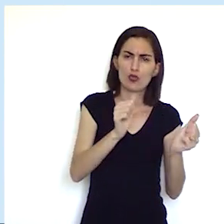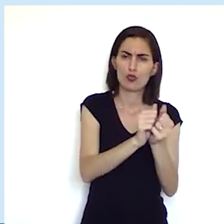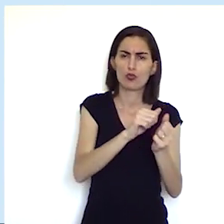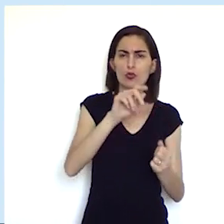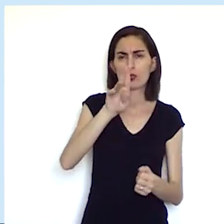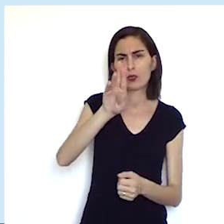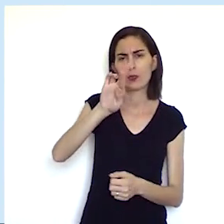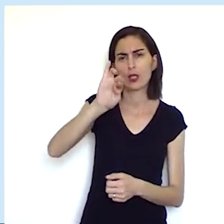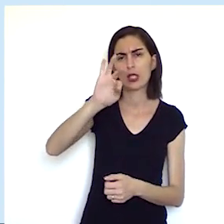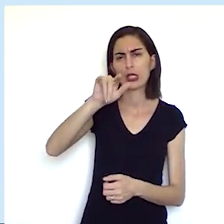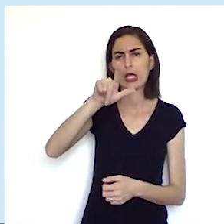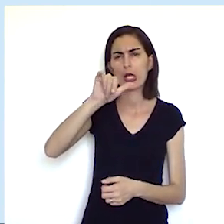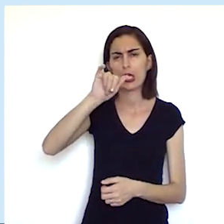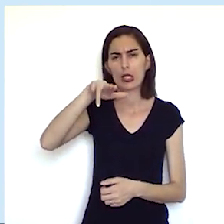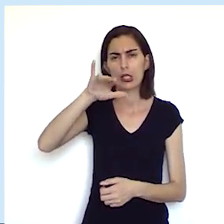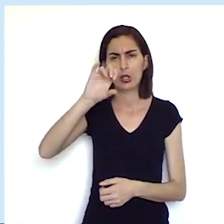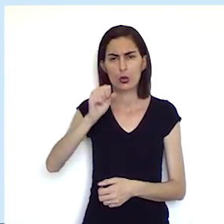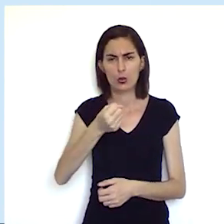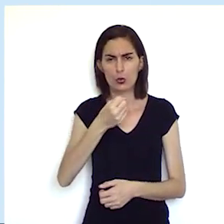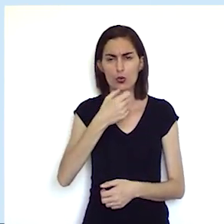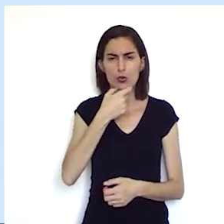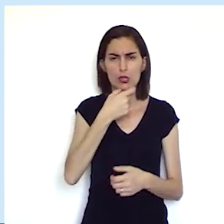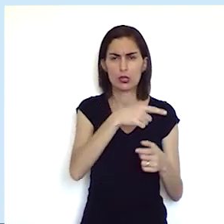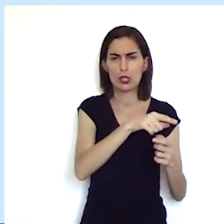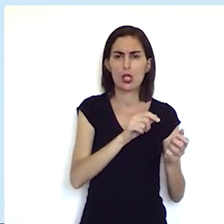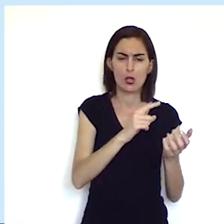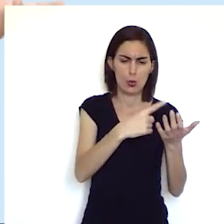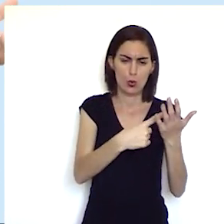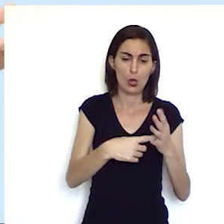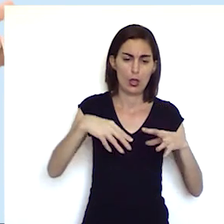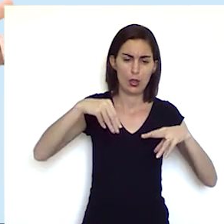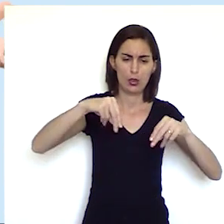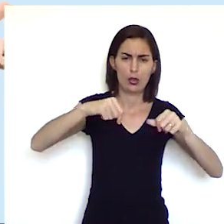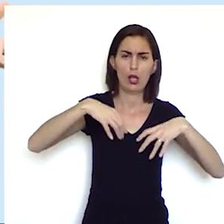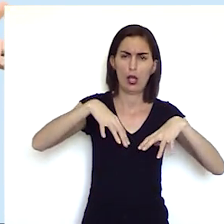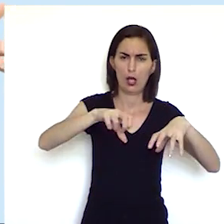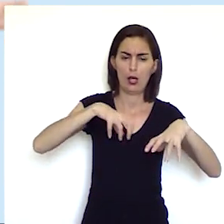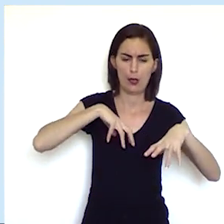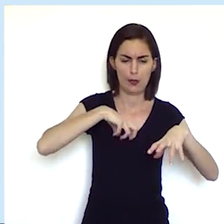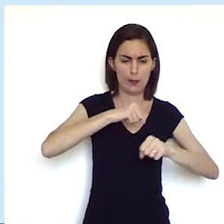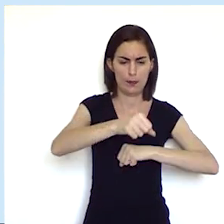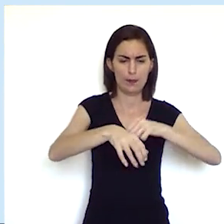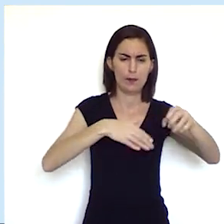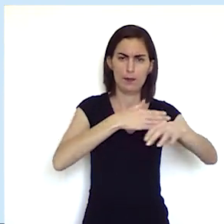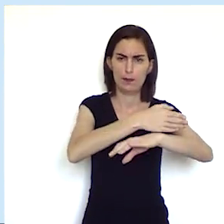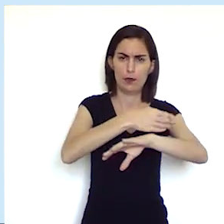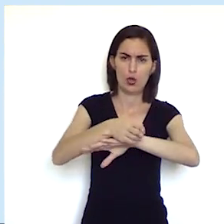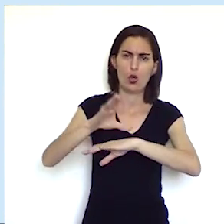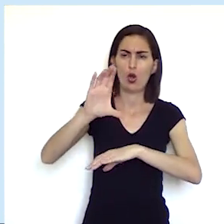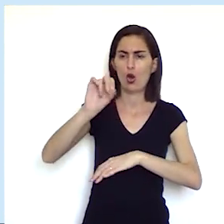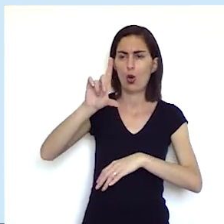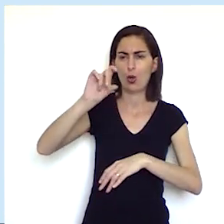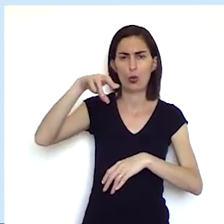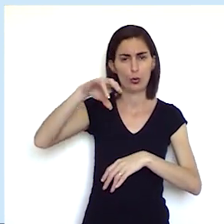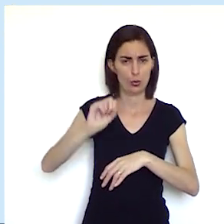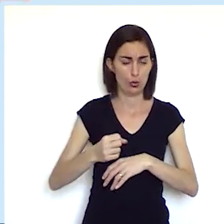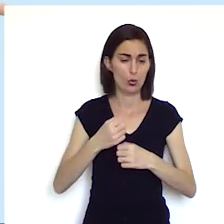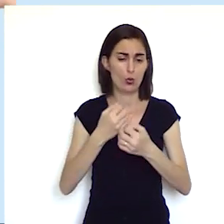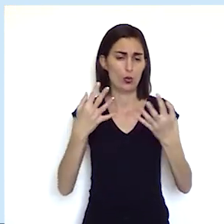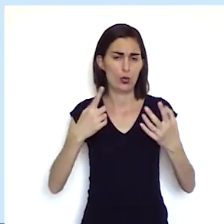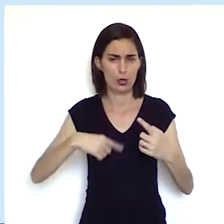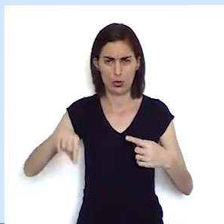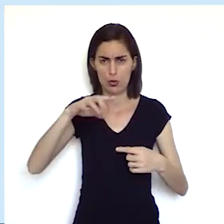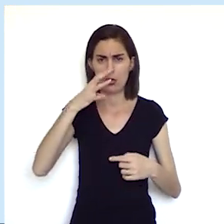devido as suas terras terem sido invadidas pelos colonos então quando a gente